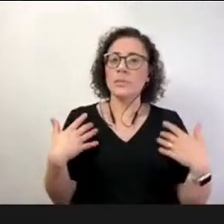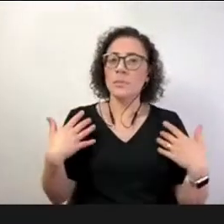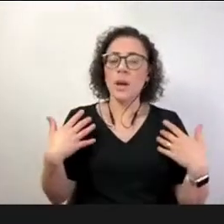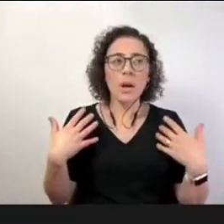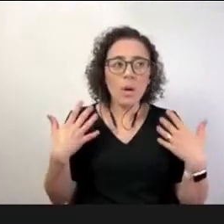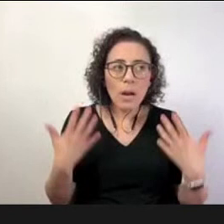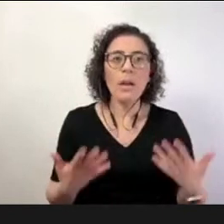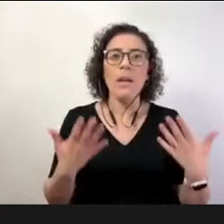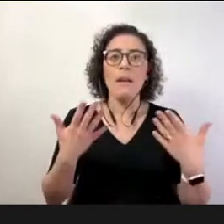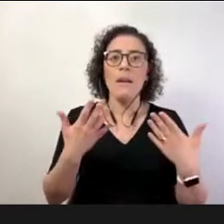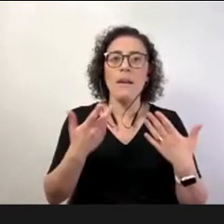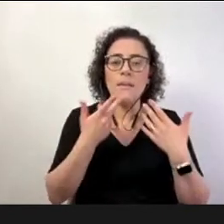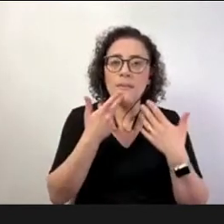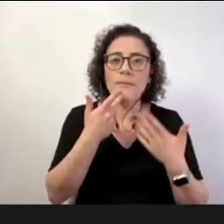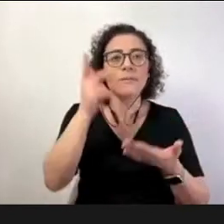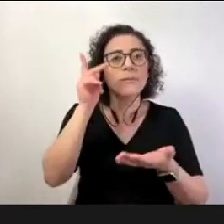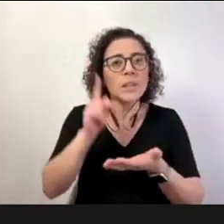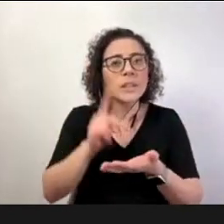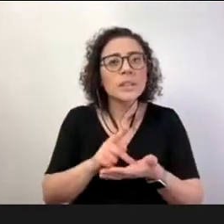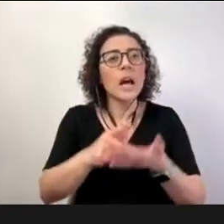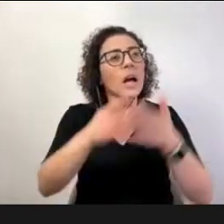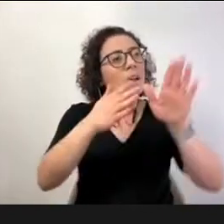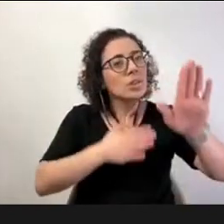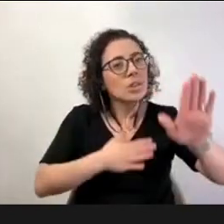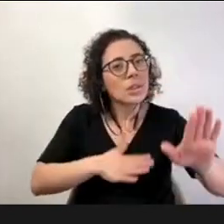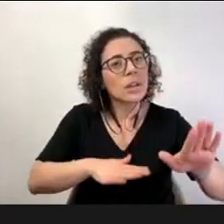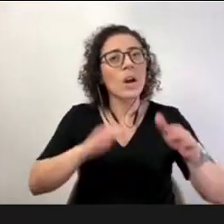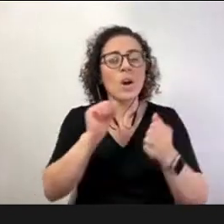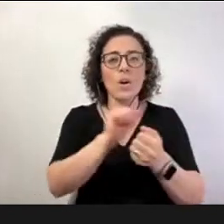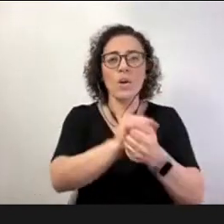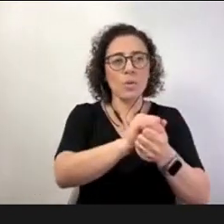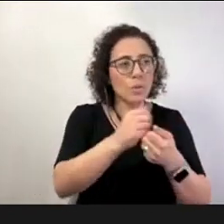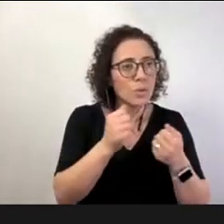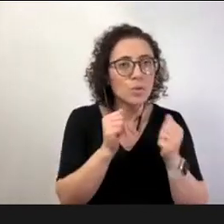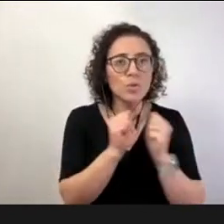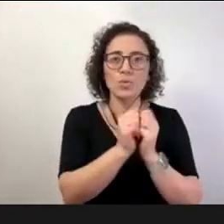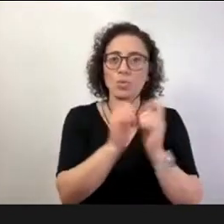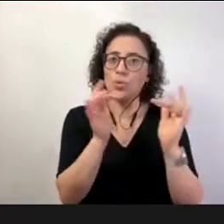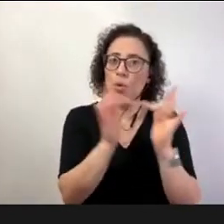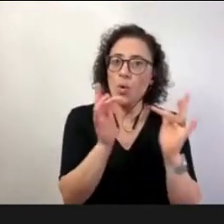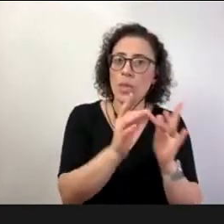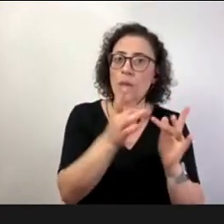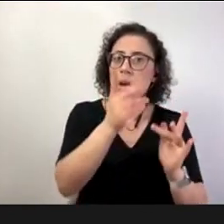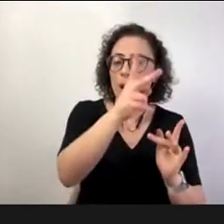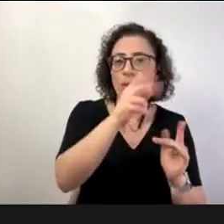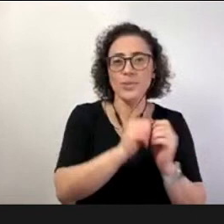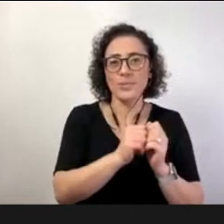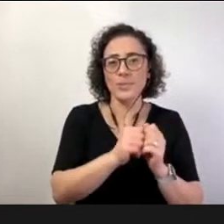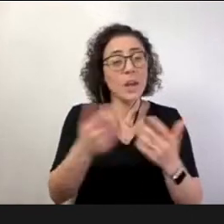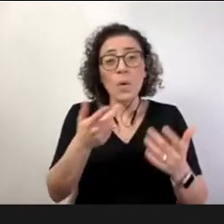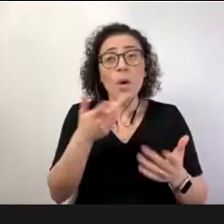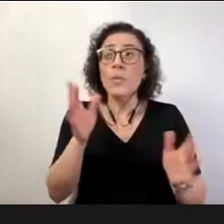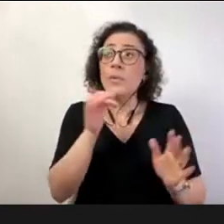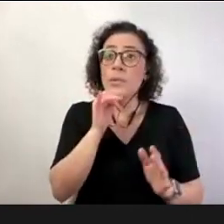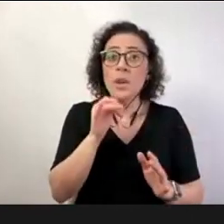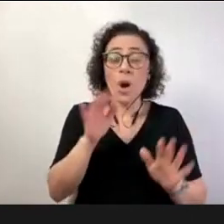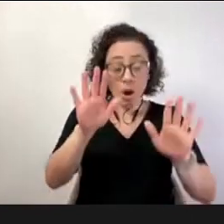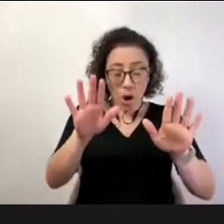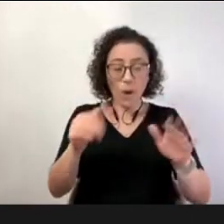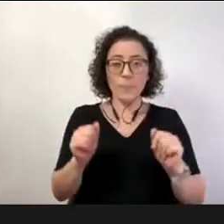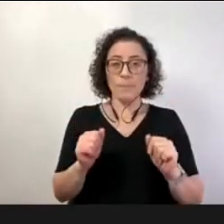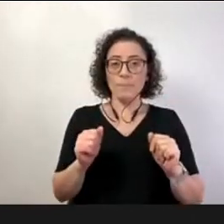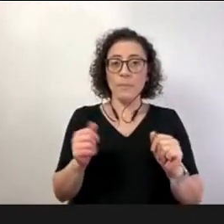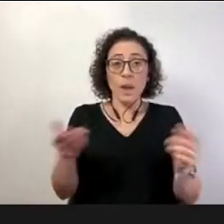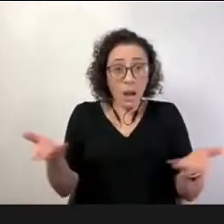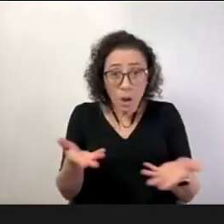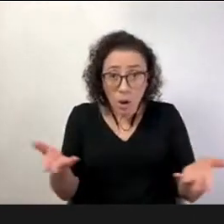viveu a gente tá falando que a incerteza é pra todos né olha a gente não sabe o que vai fazer agora mas a gente tá olhando pra isso a gente vai pensar junto como